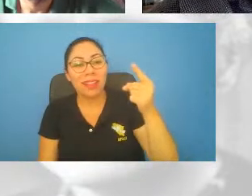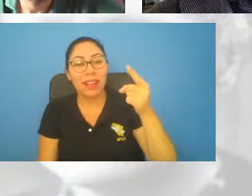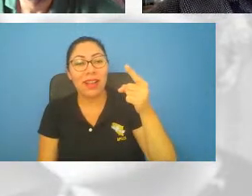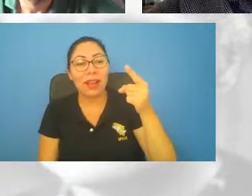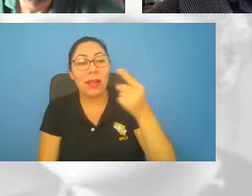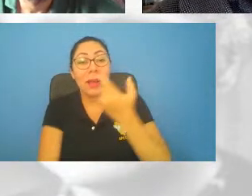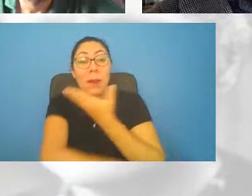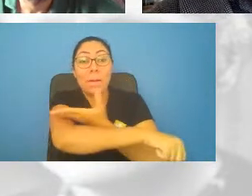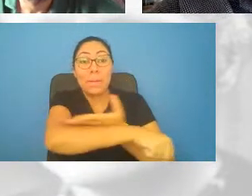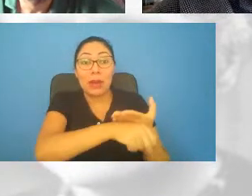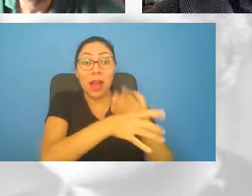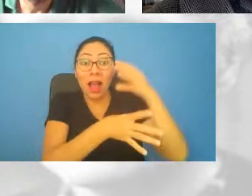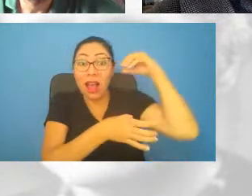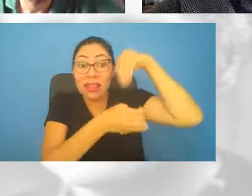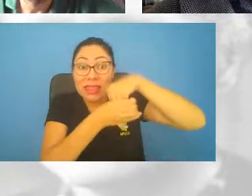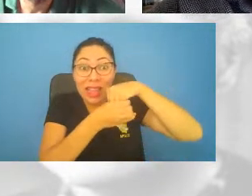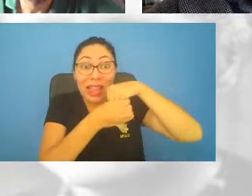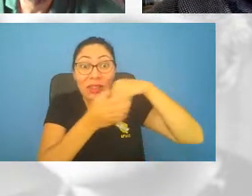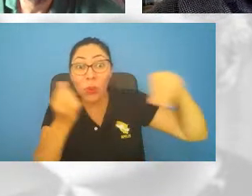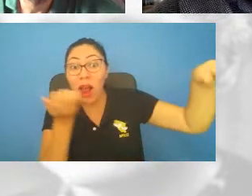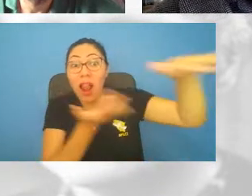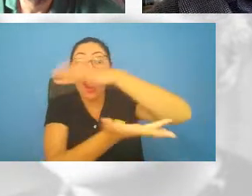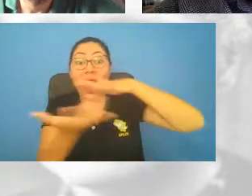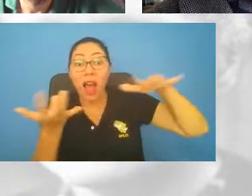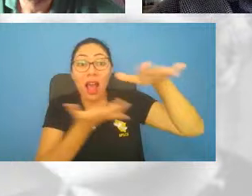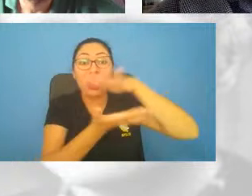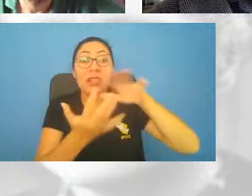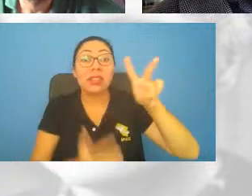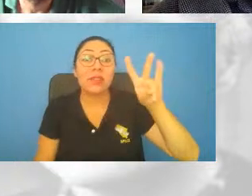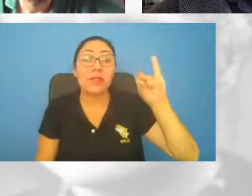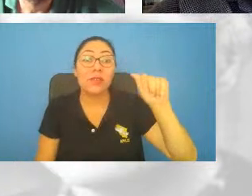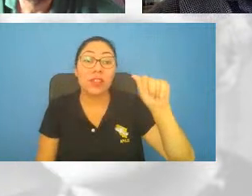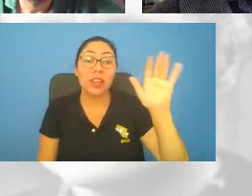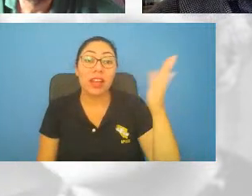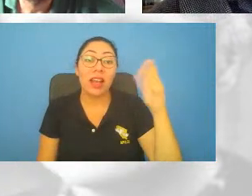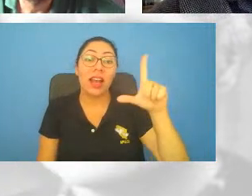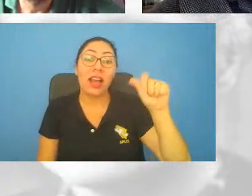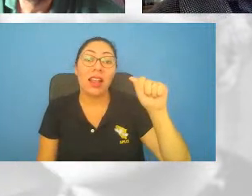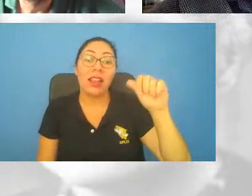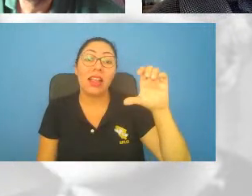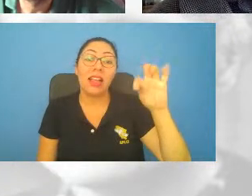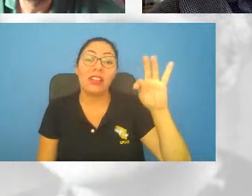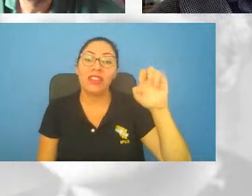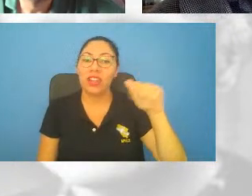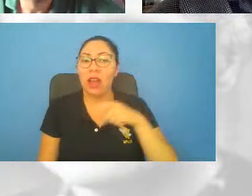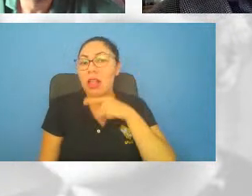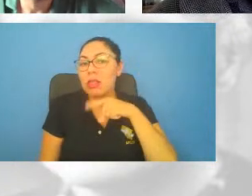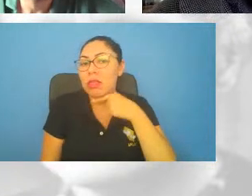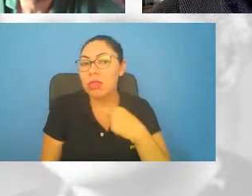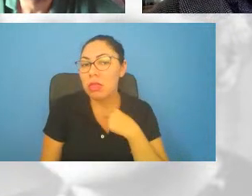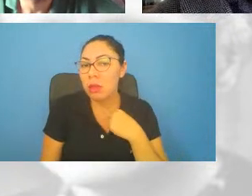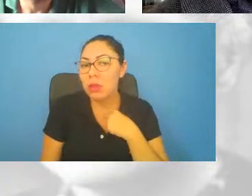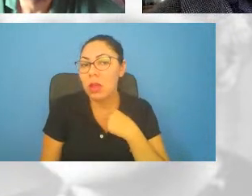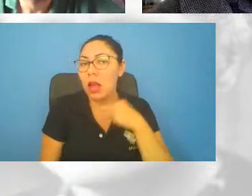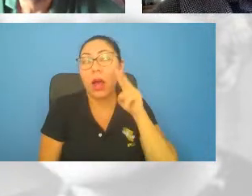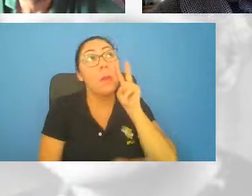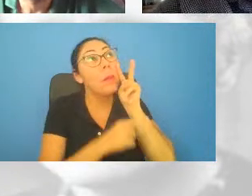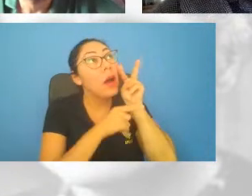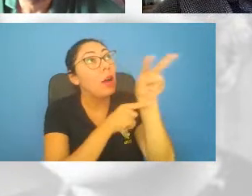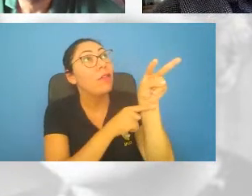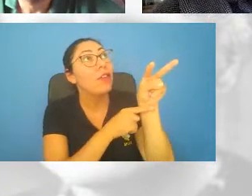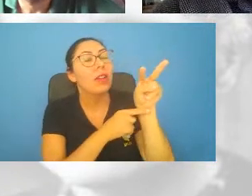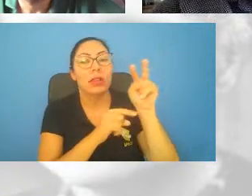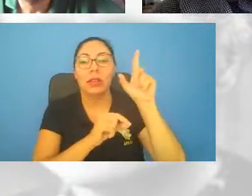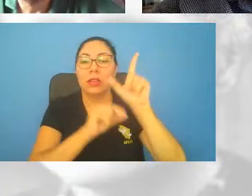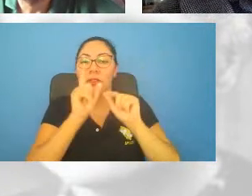que não conseguimos ainda, e vai demorar muito, para conseguir enxergar uma estrela que não seja uma